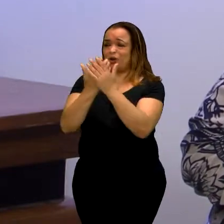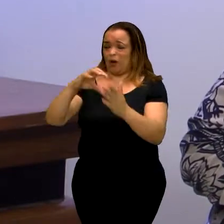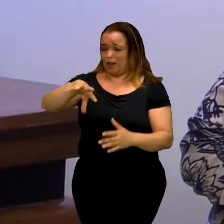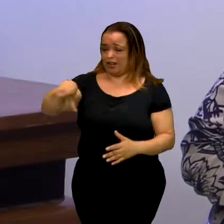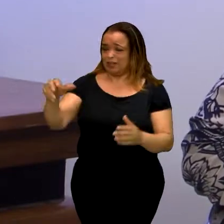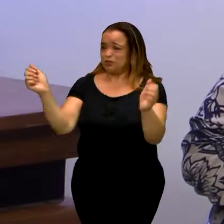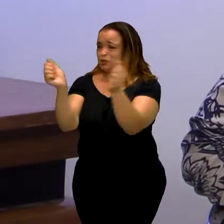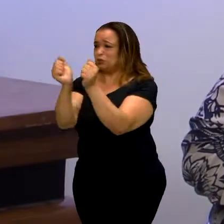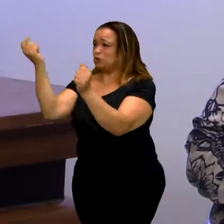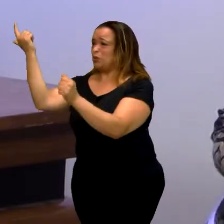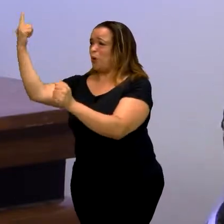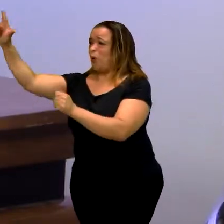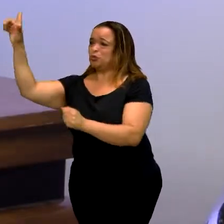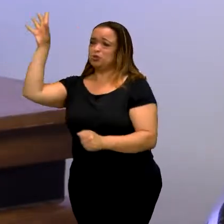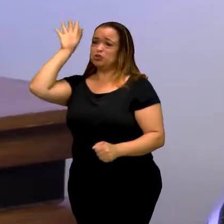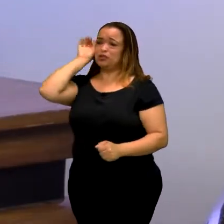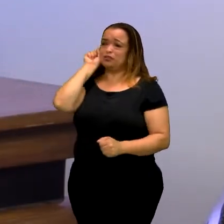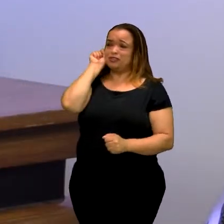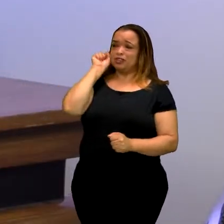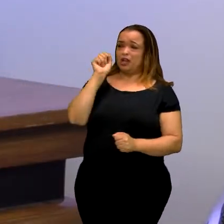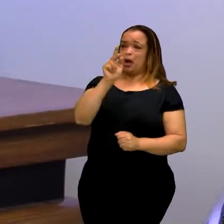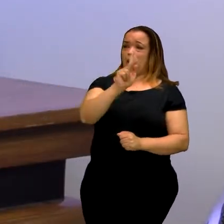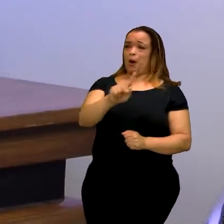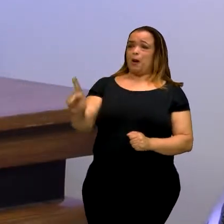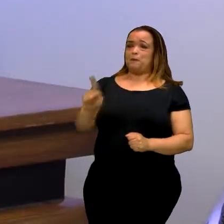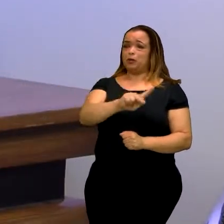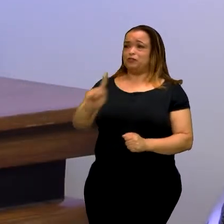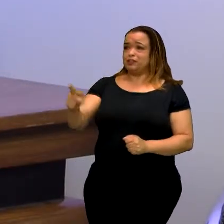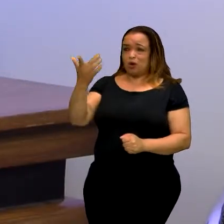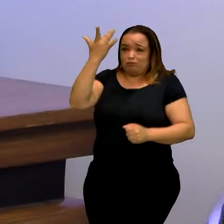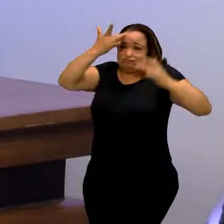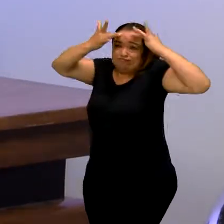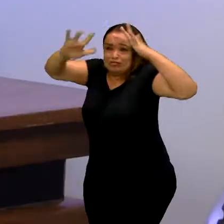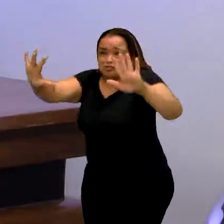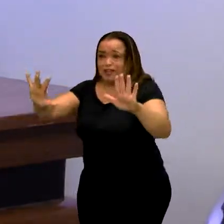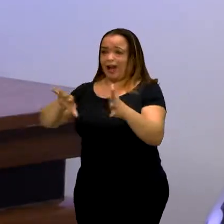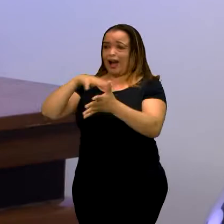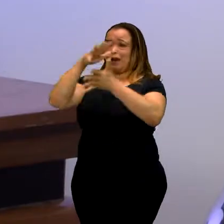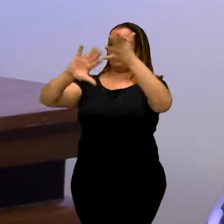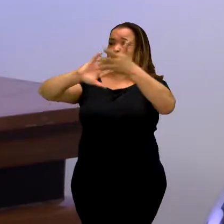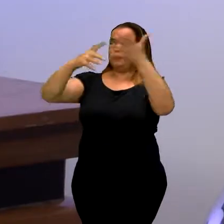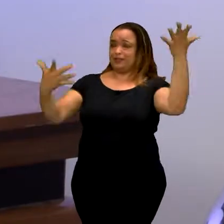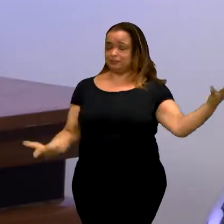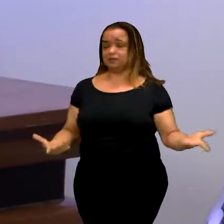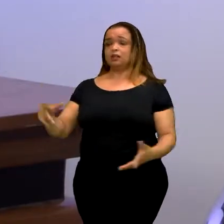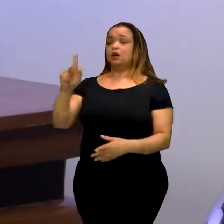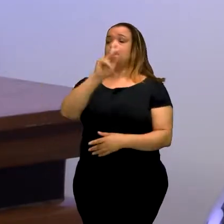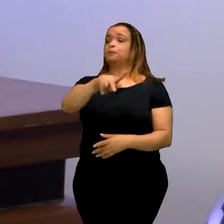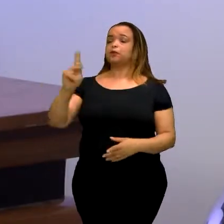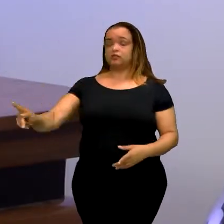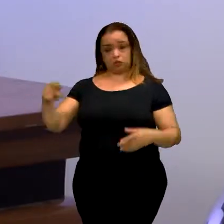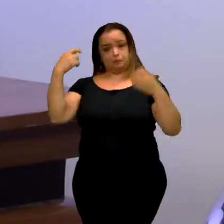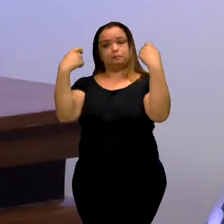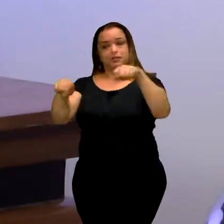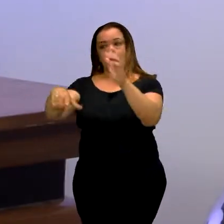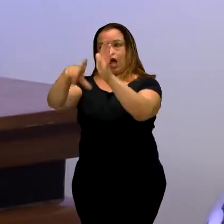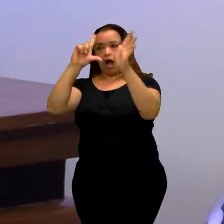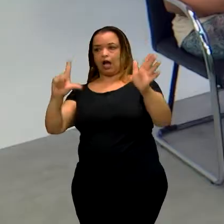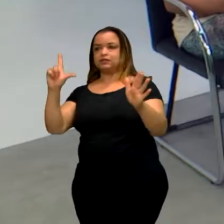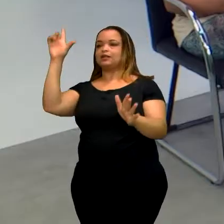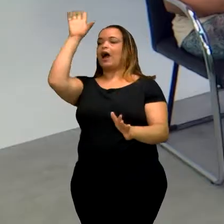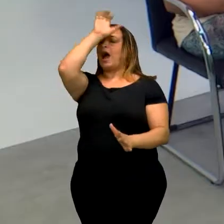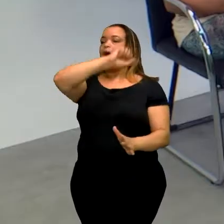crianças ouvintes. E o professor não estando capacitado, fica difícil, né? O professor precisa estar capacitado.